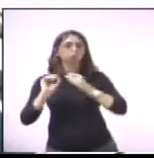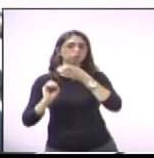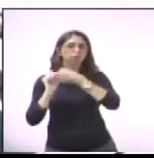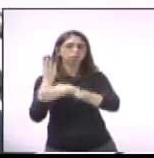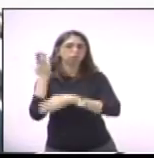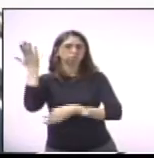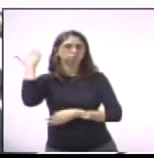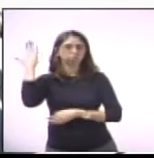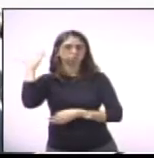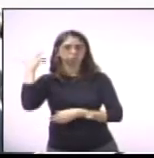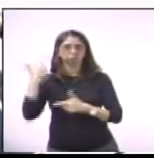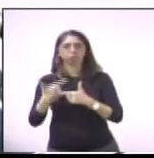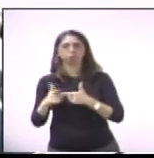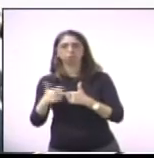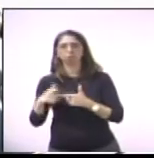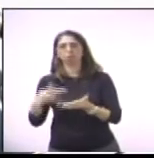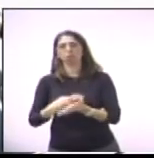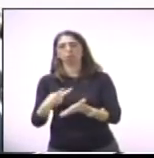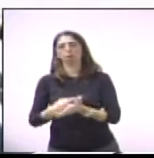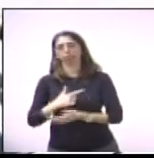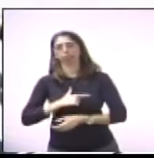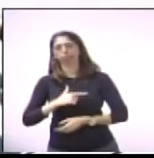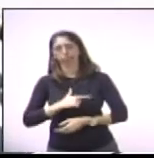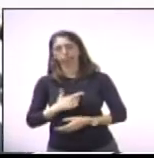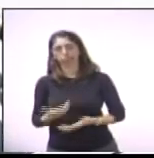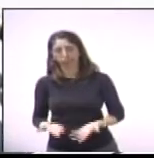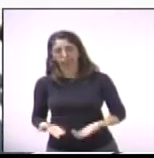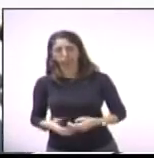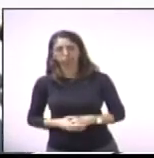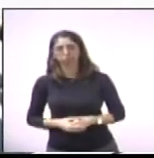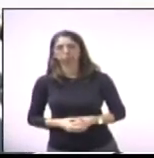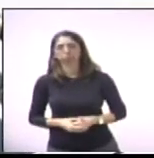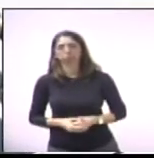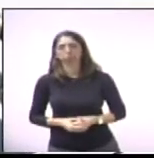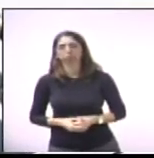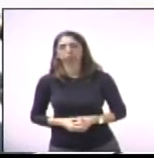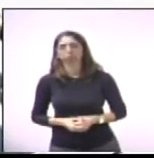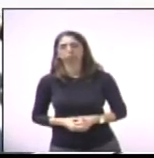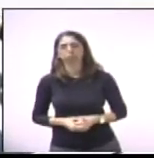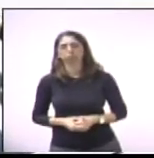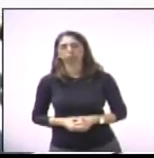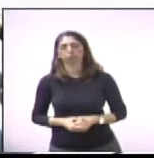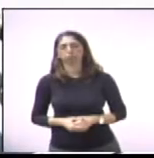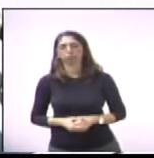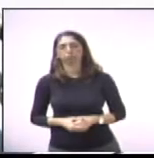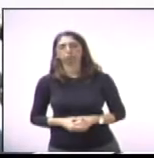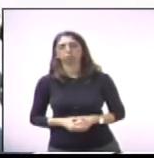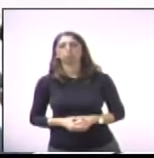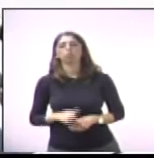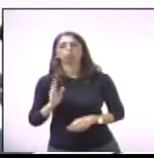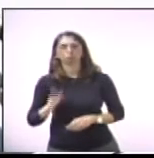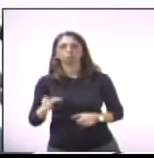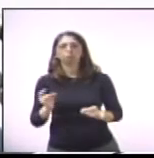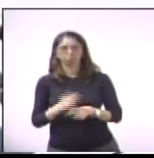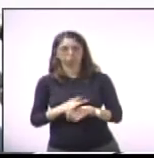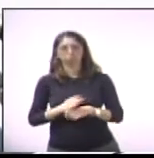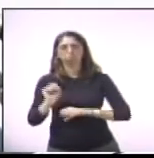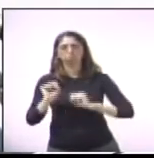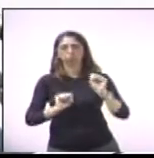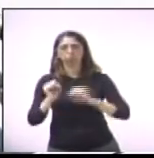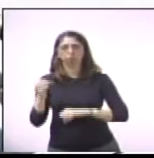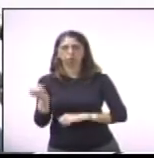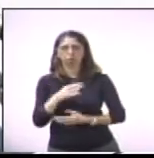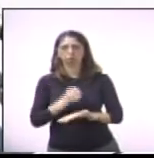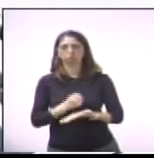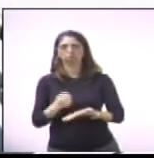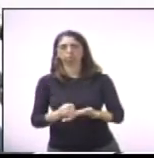sobre a contratação de empresa para nos ajudar a tentar levantar toda essa